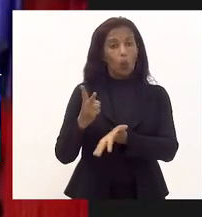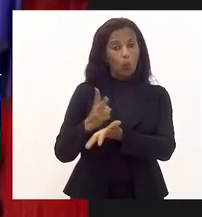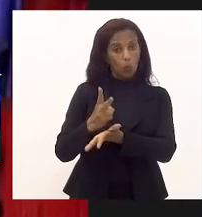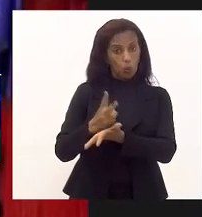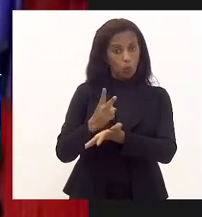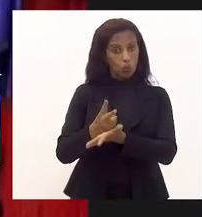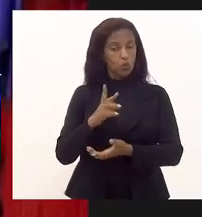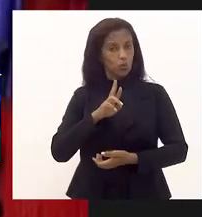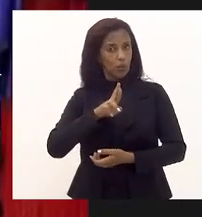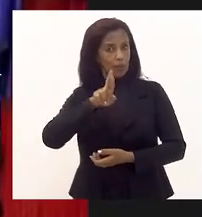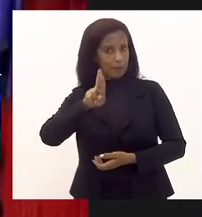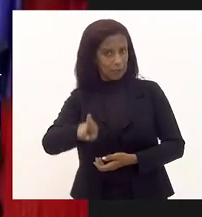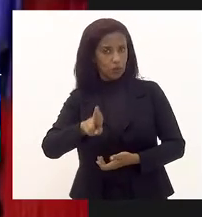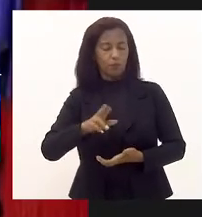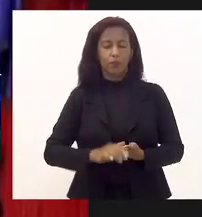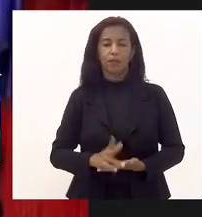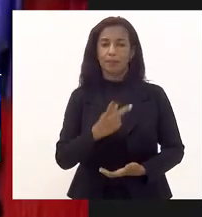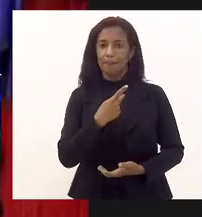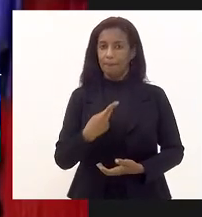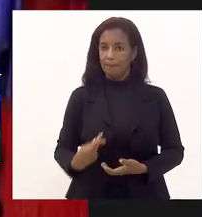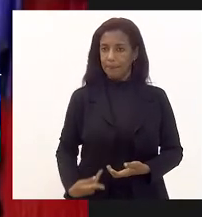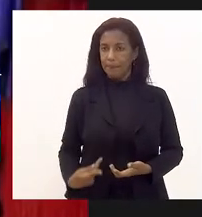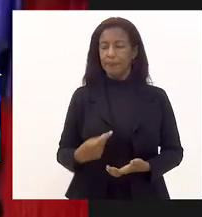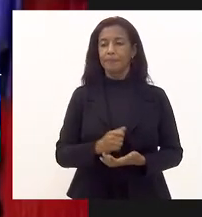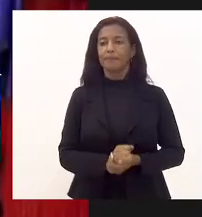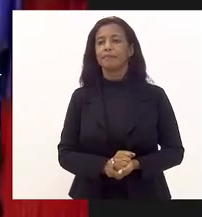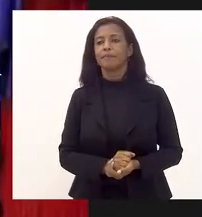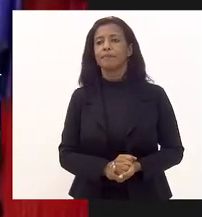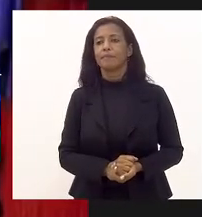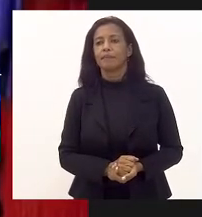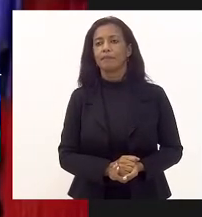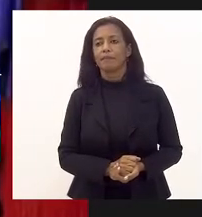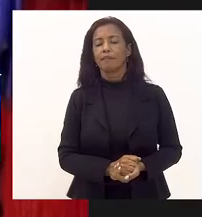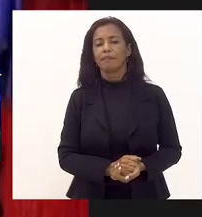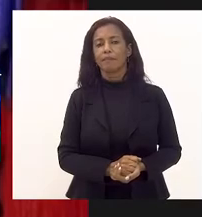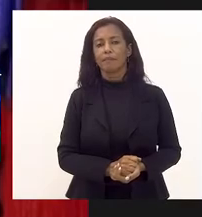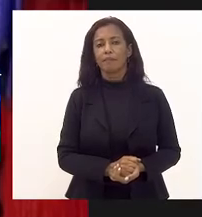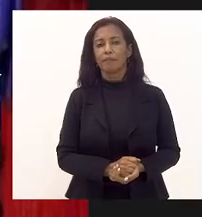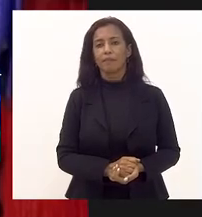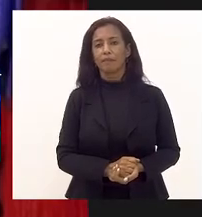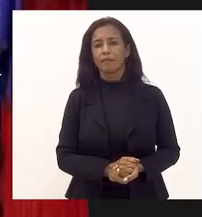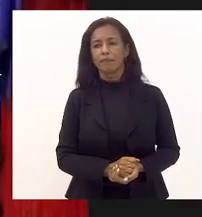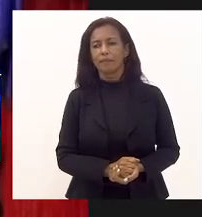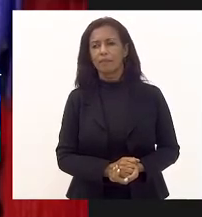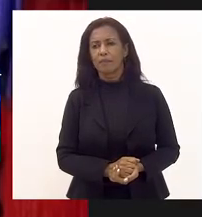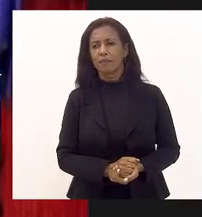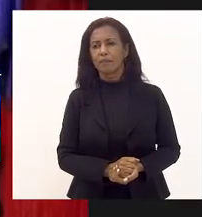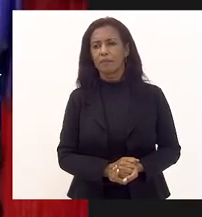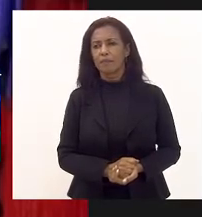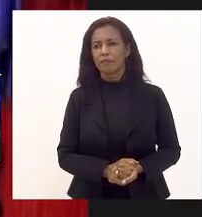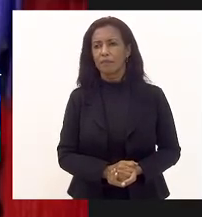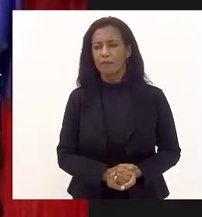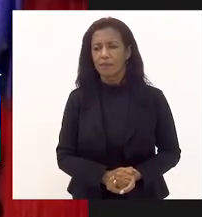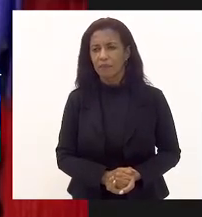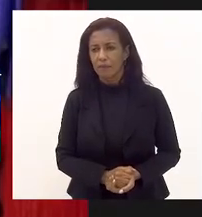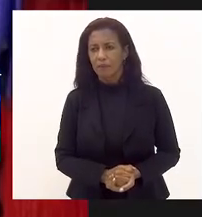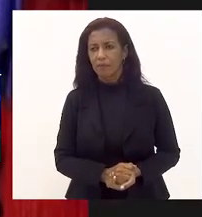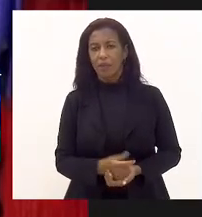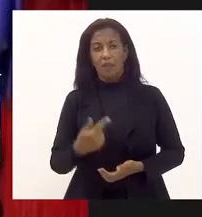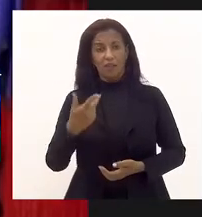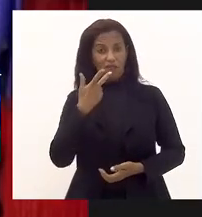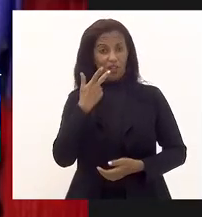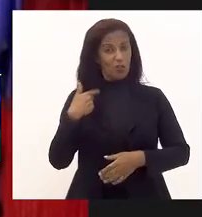a resposta da presidente do Instituto Vital Brasil. E quando eles afirmaram que eu me